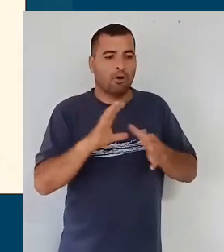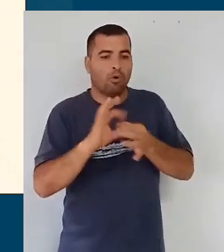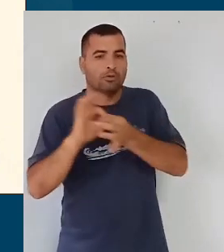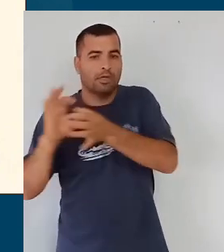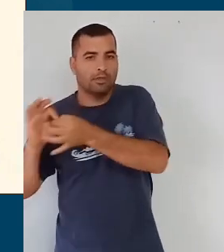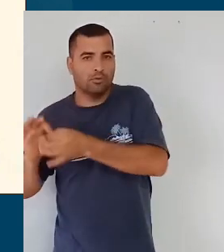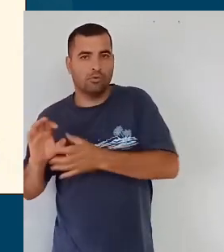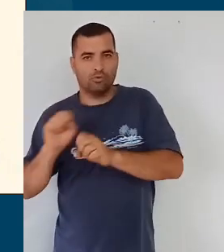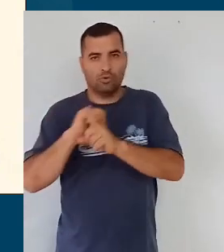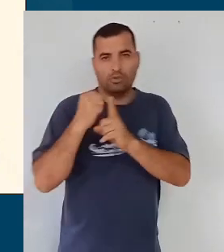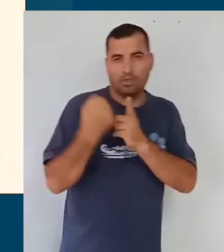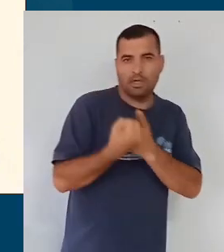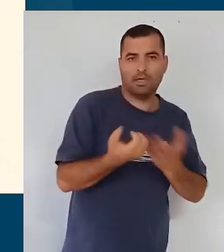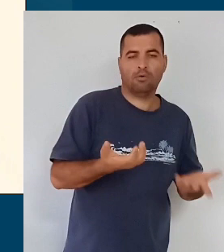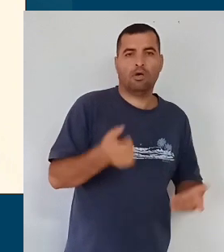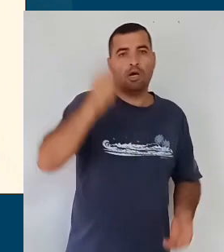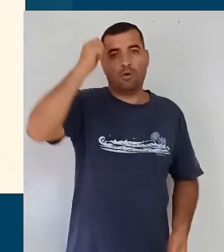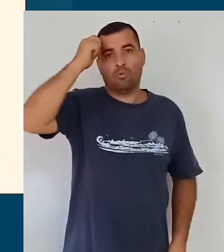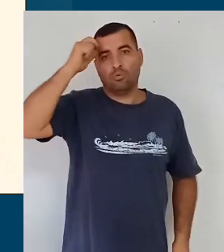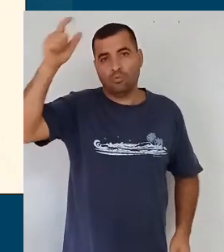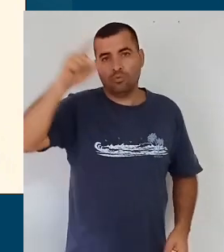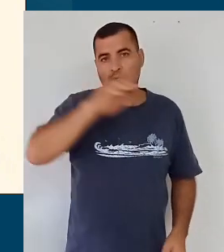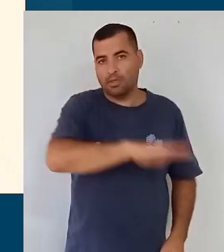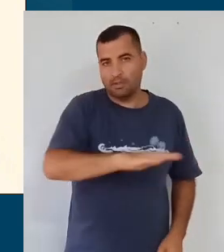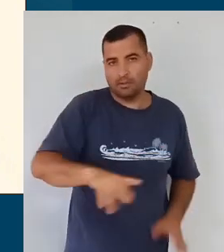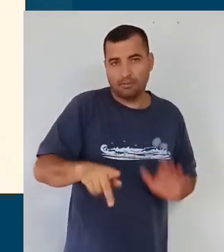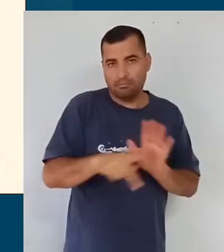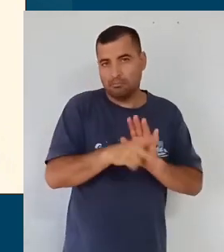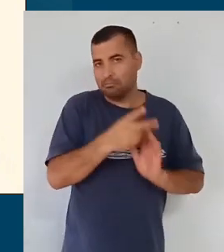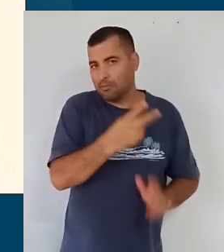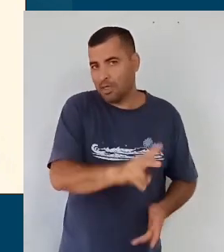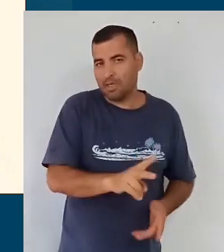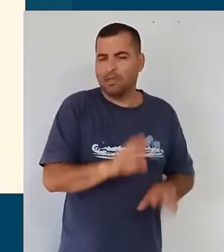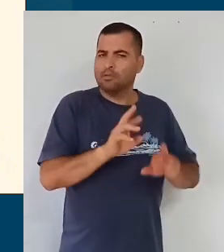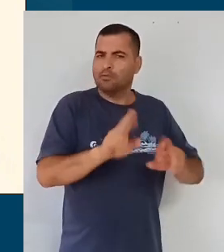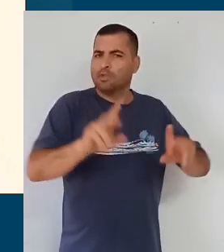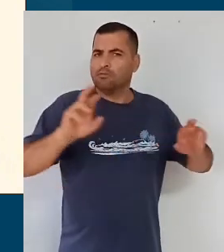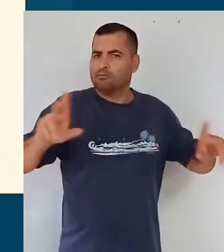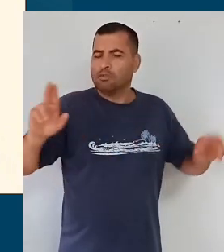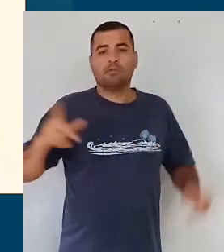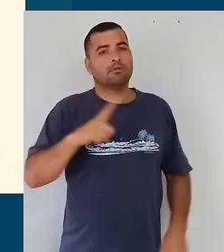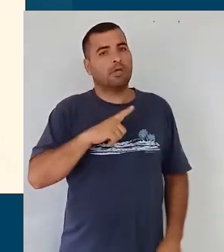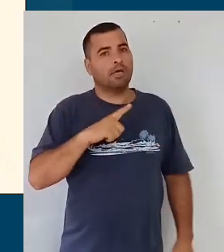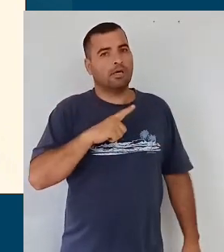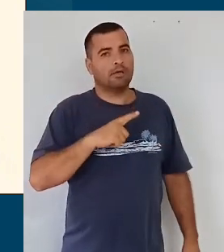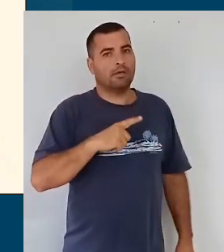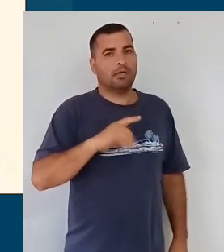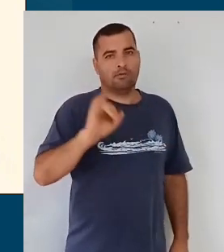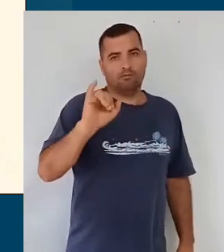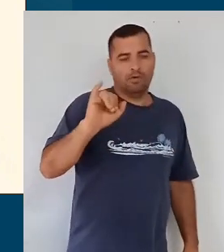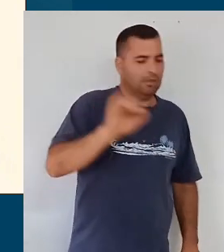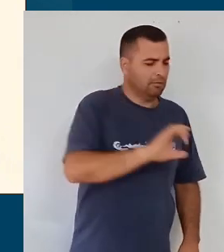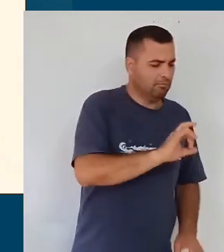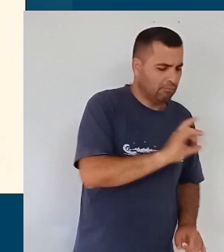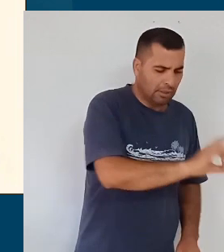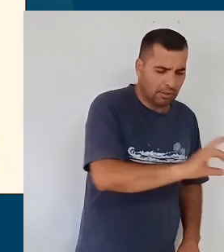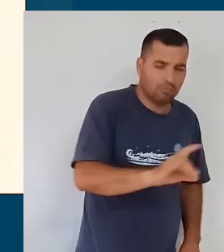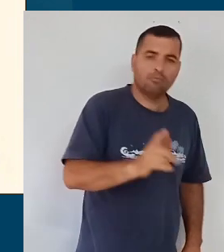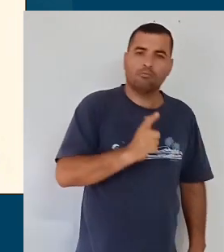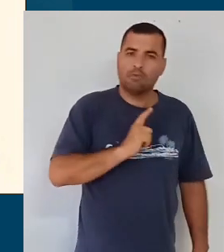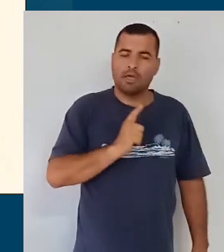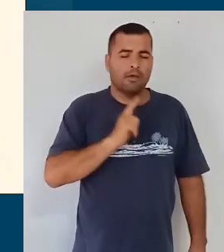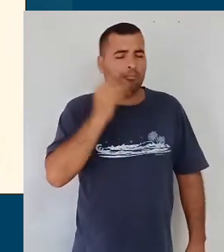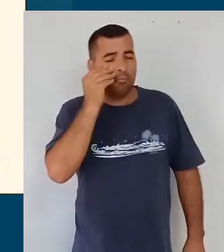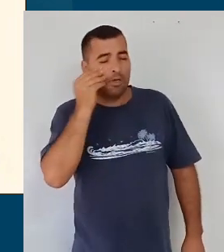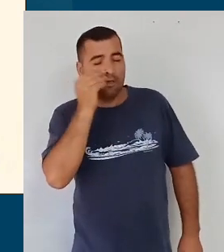em a criança vive, conforme a cultura em a criança está, essa infância, a criança vive determinadas experiências